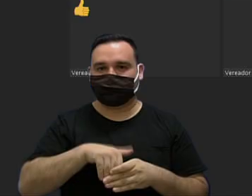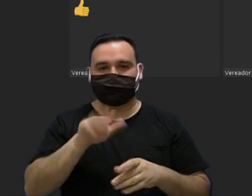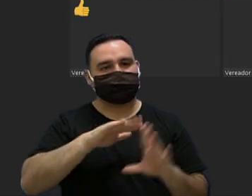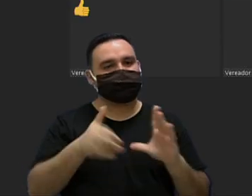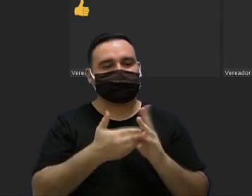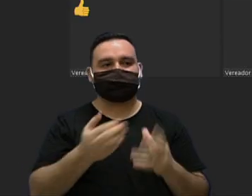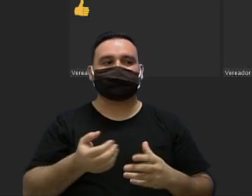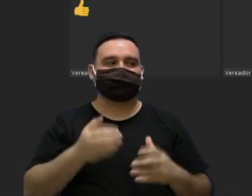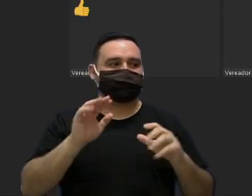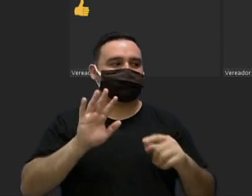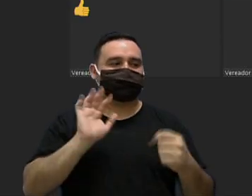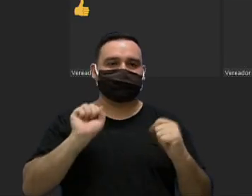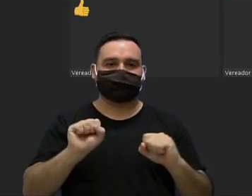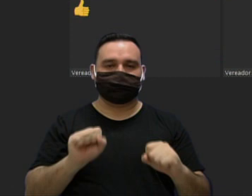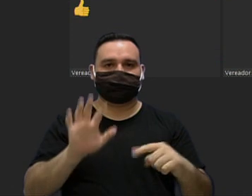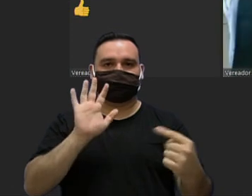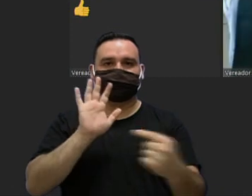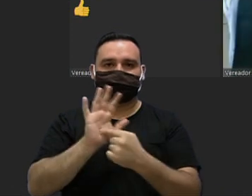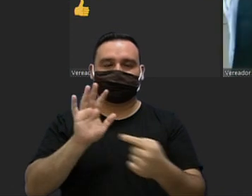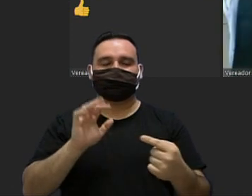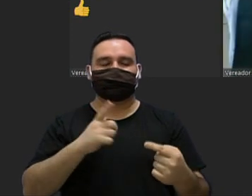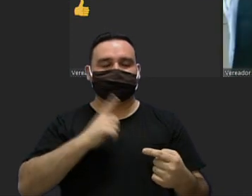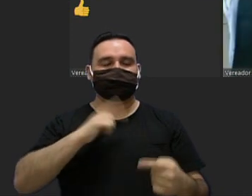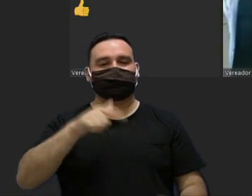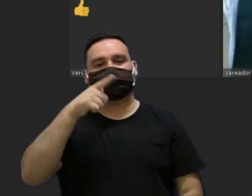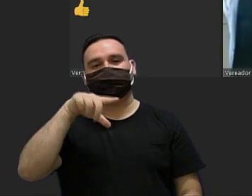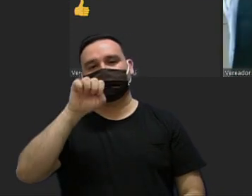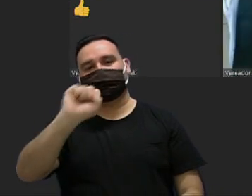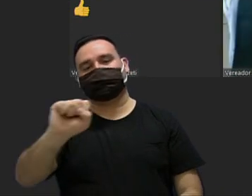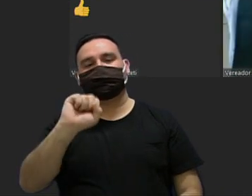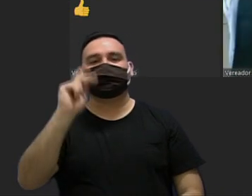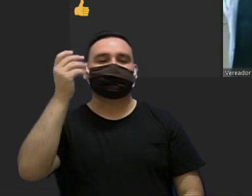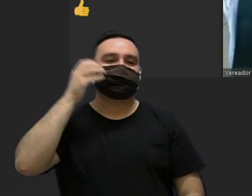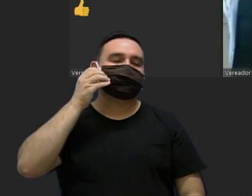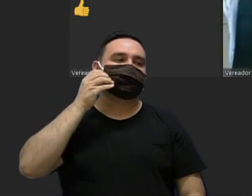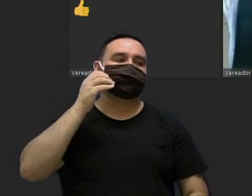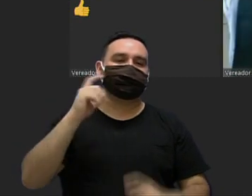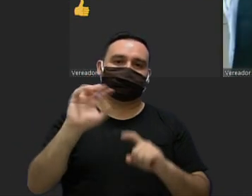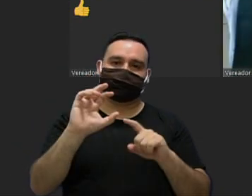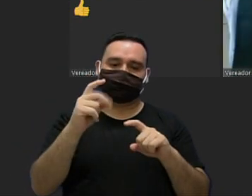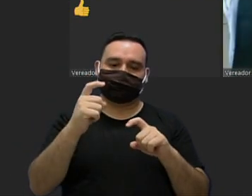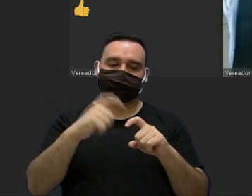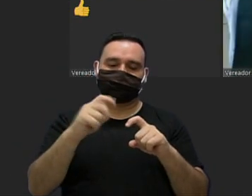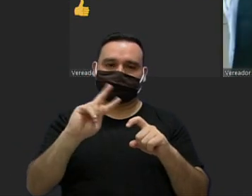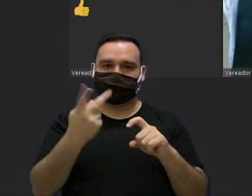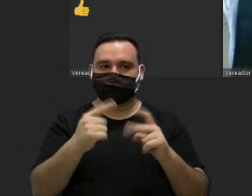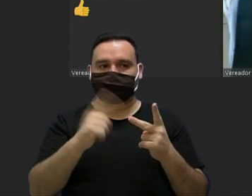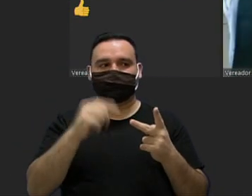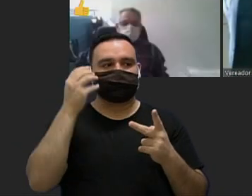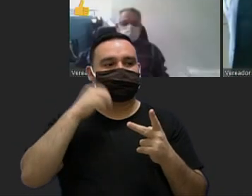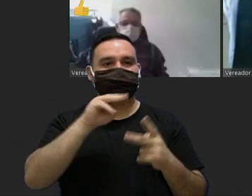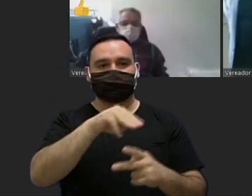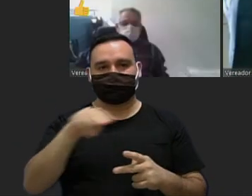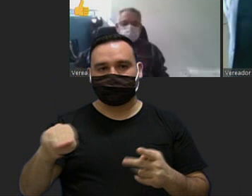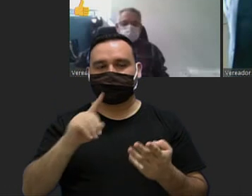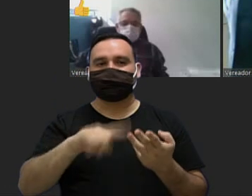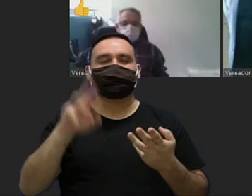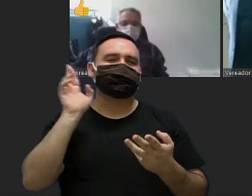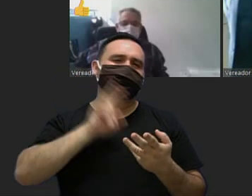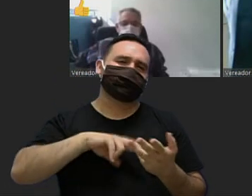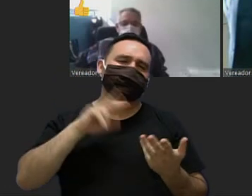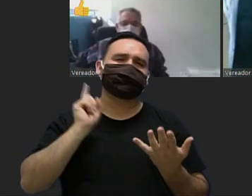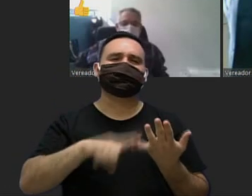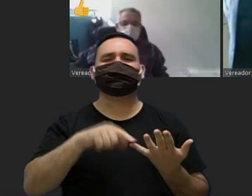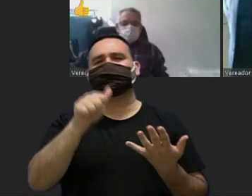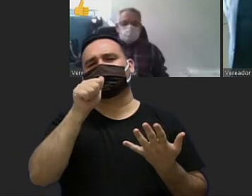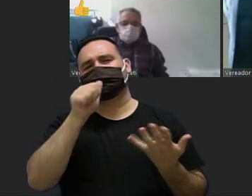favor se manifestem através Luiz Santos Anselmo Neto Hélio Brasileiro Fausto Pérez Mário Marti Renan Nenê